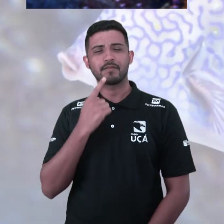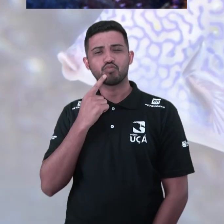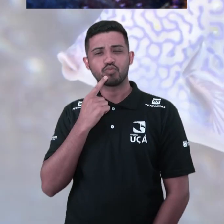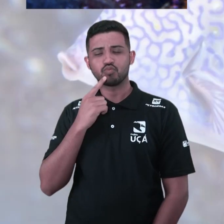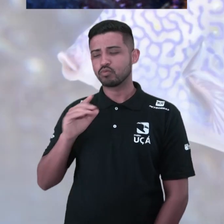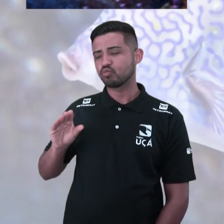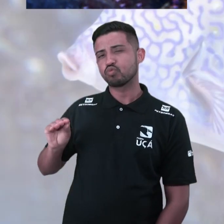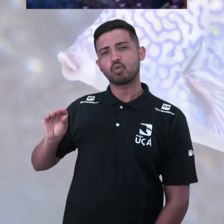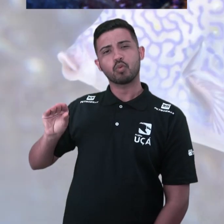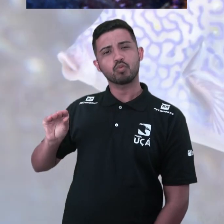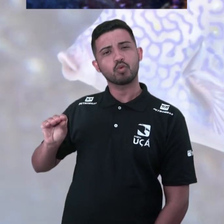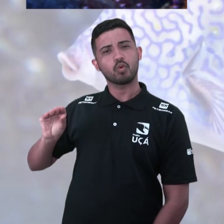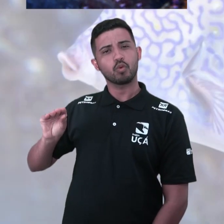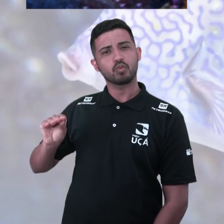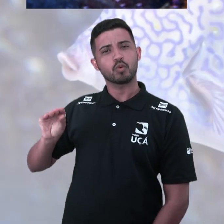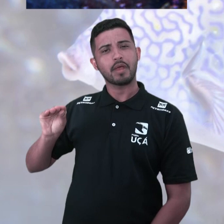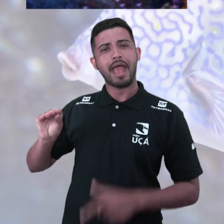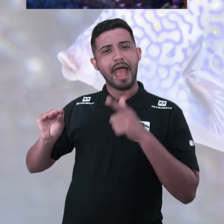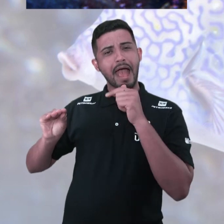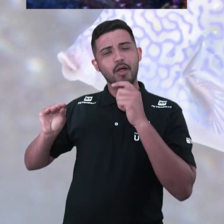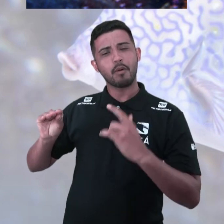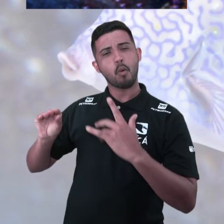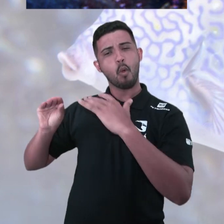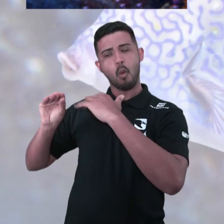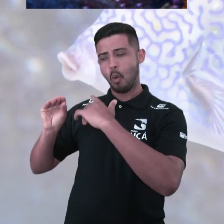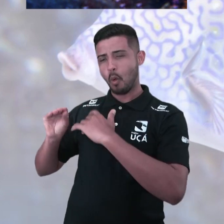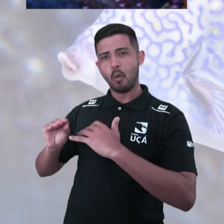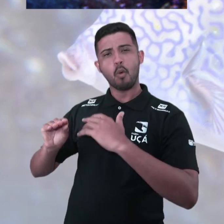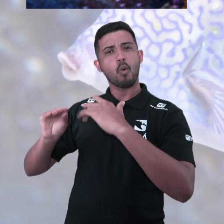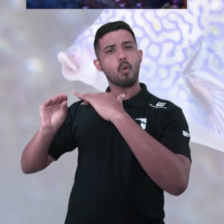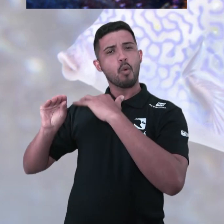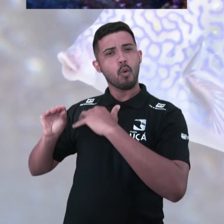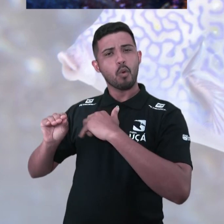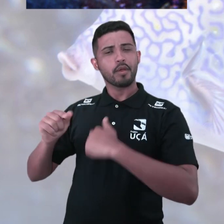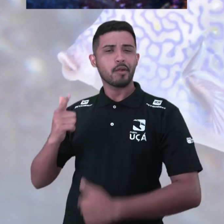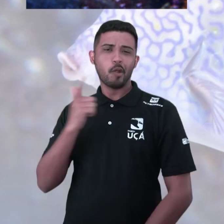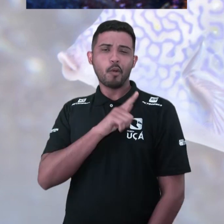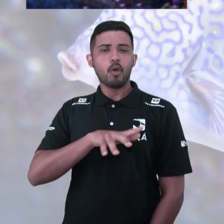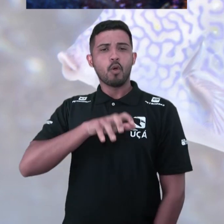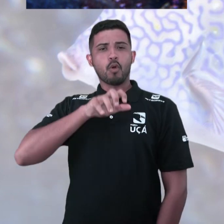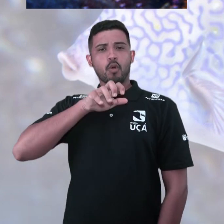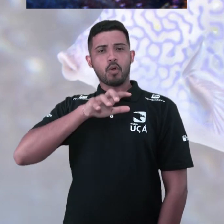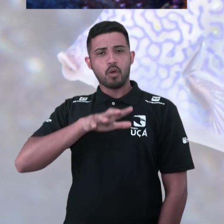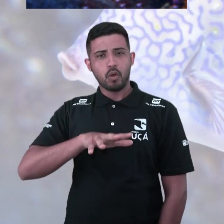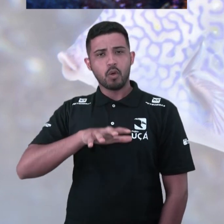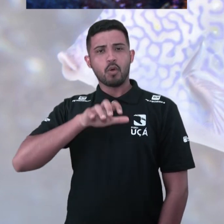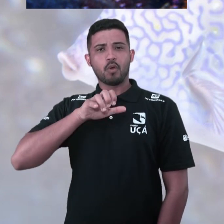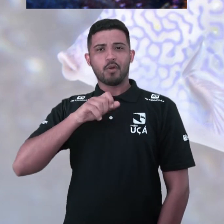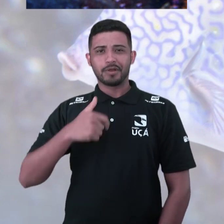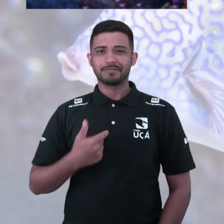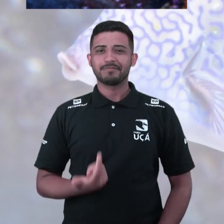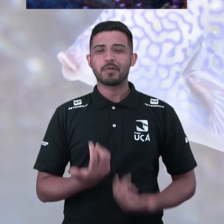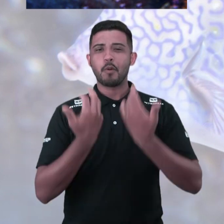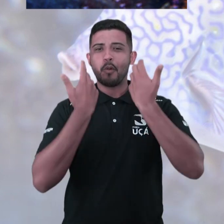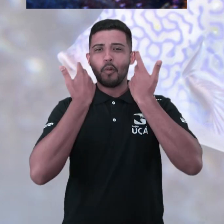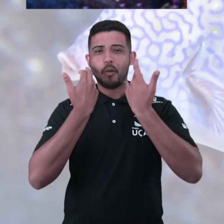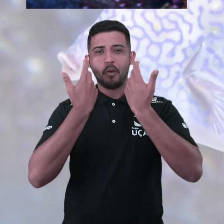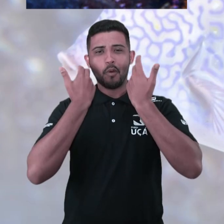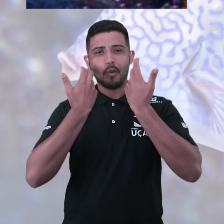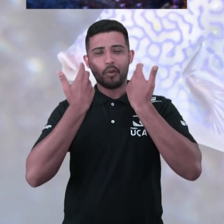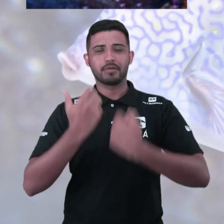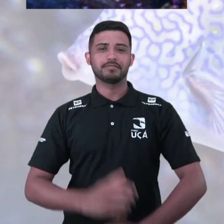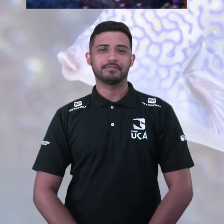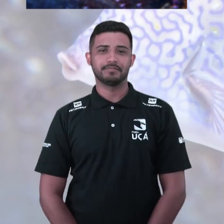E com essa boquinha ele vai fazendo movimentos, a água vai entrando e é dessa forma que é feita a respiração, com brancas